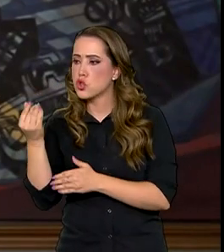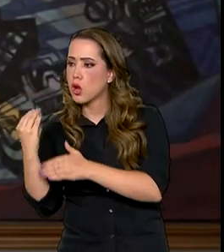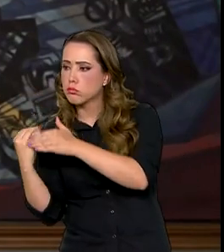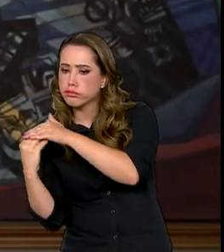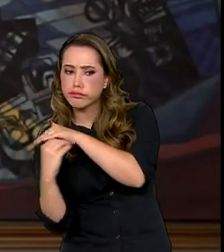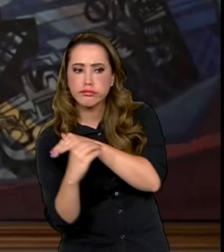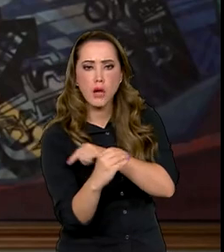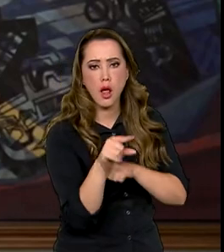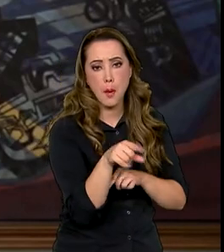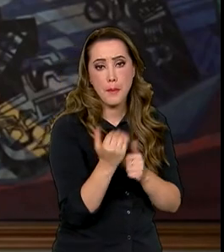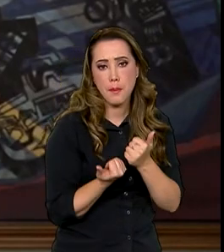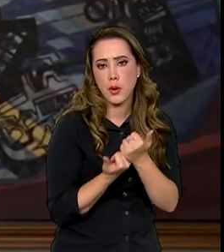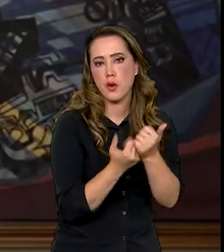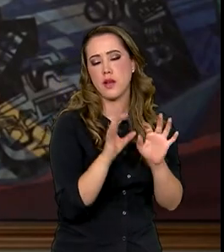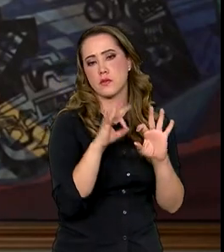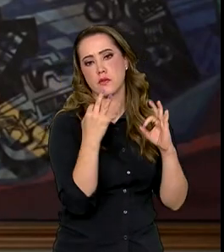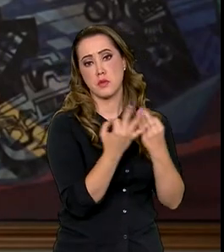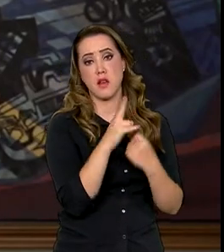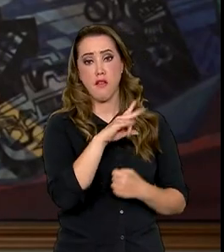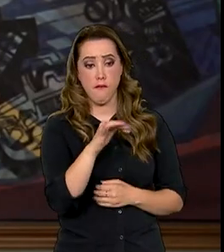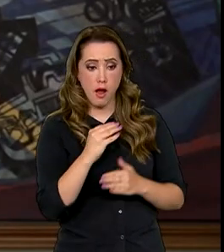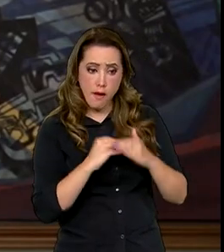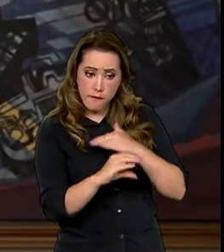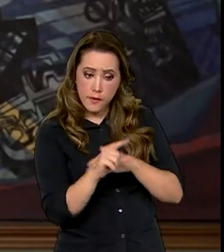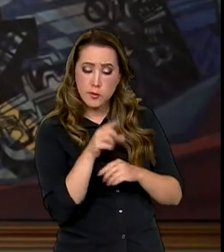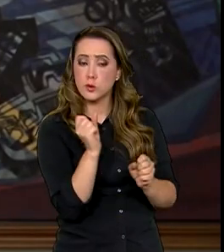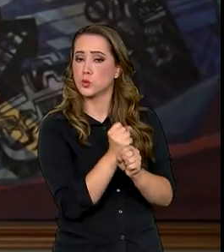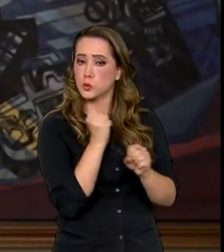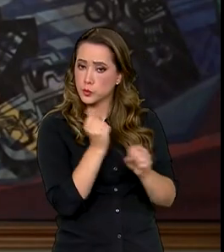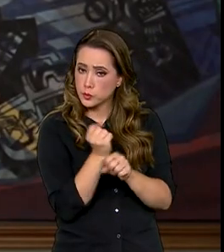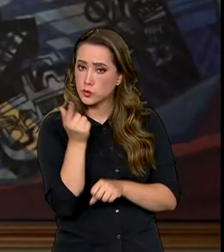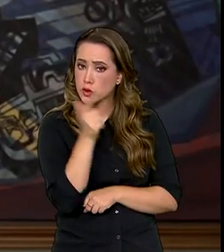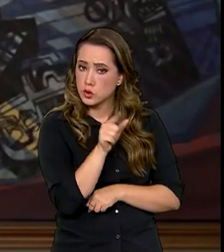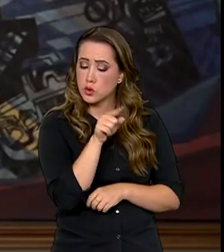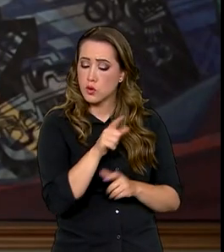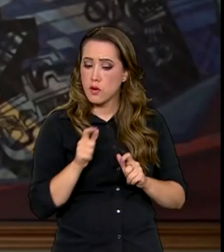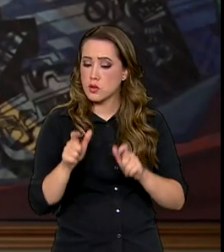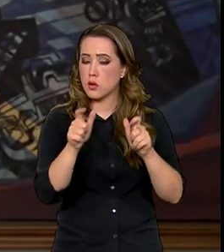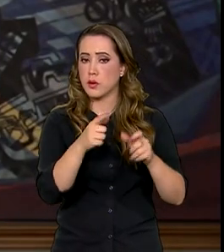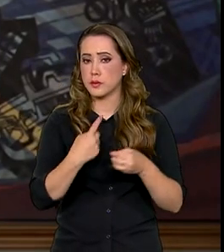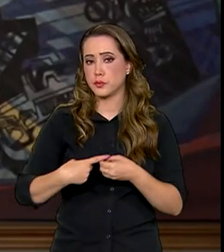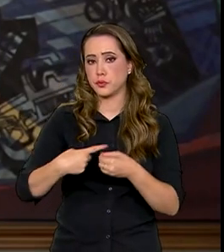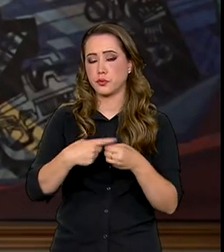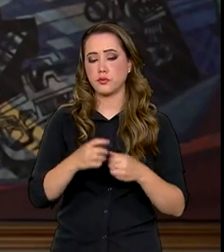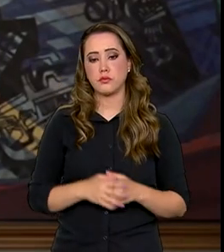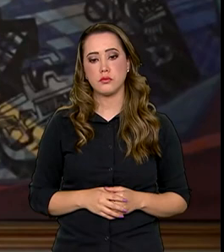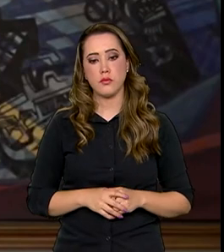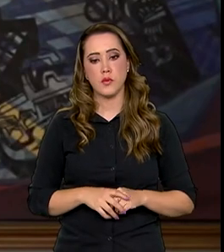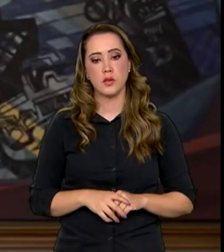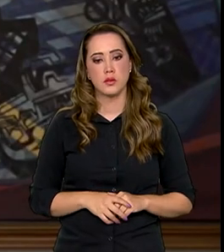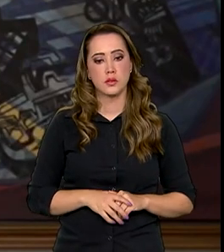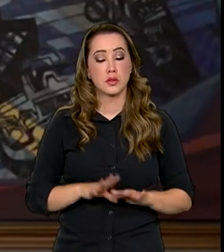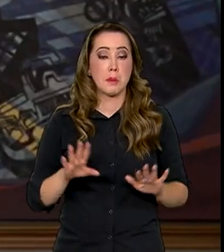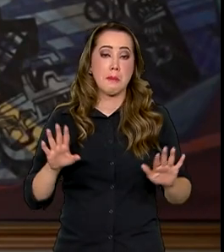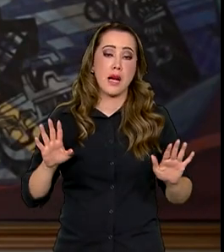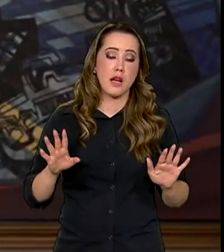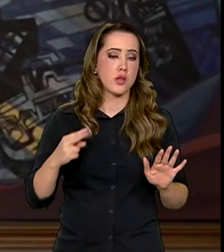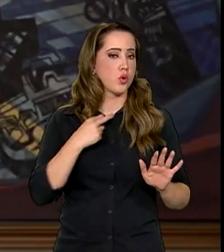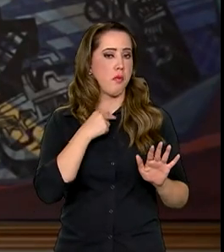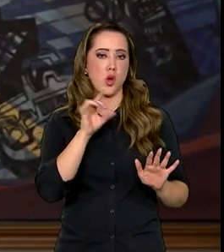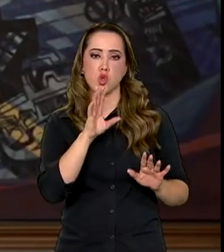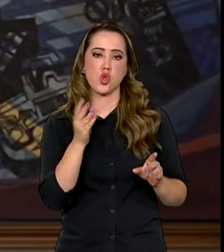apoiando as famílias e vai investir para reconstruir esses espaços urbanos. Agora, não basta